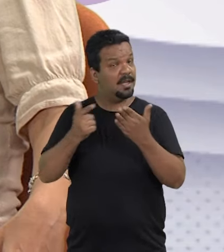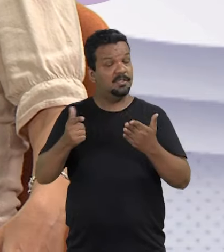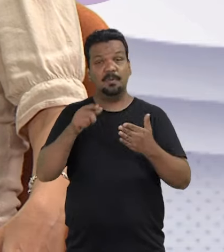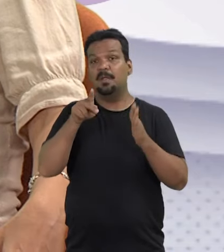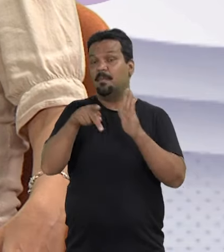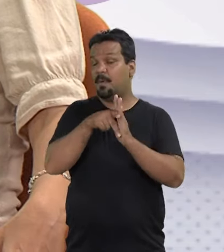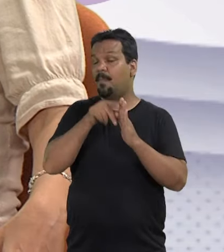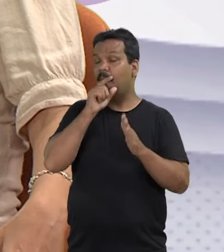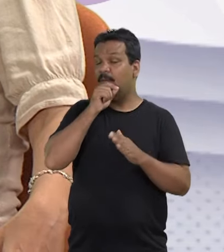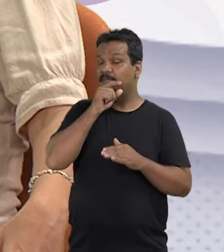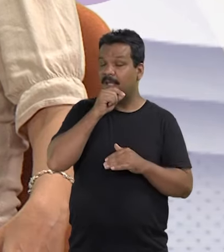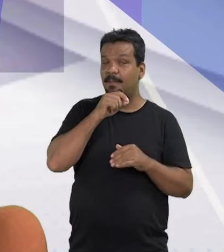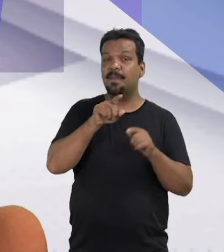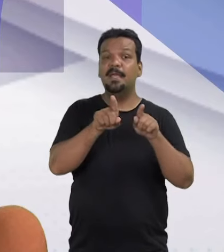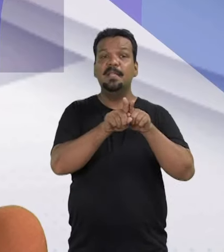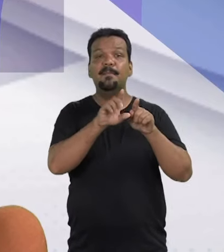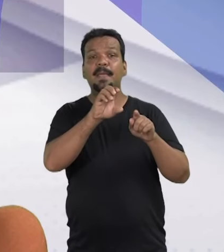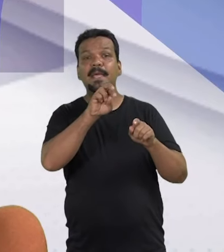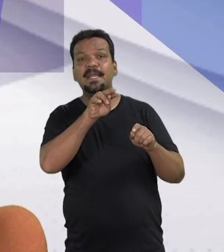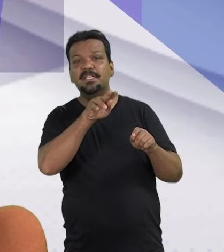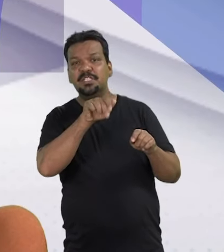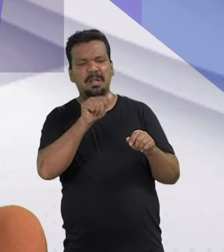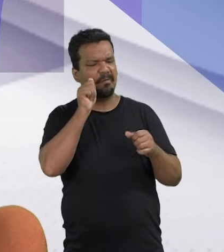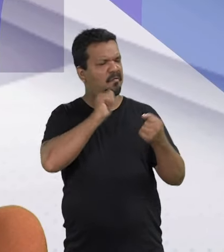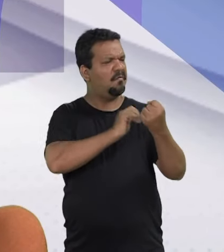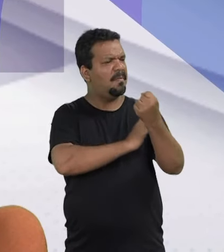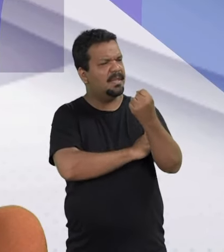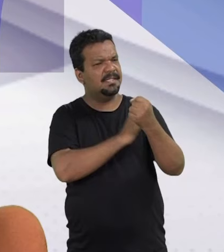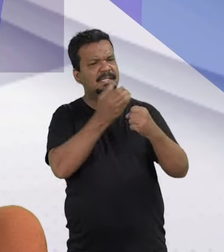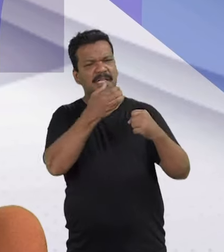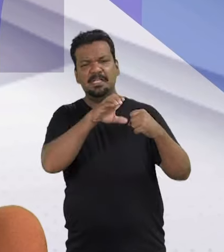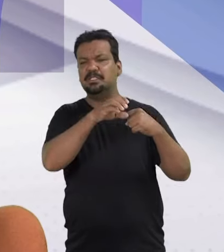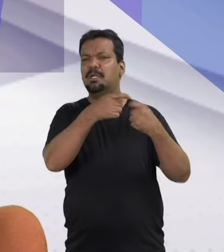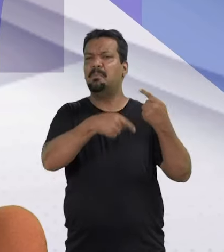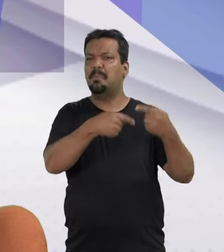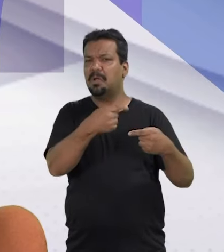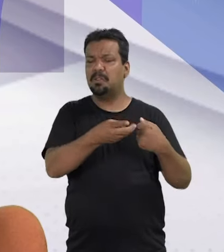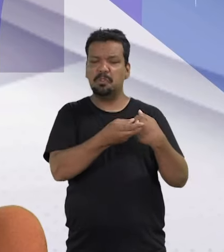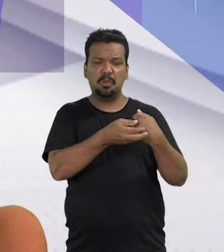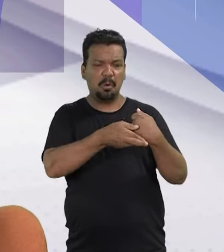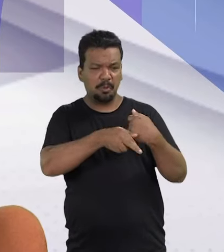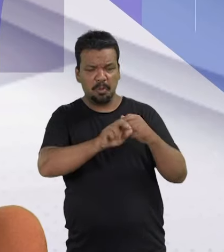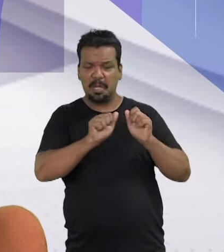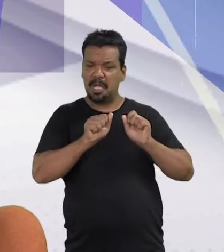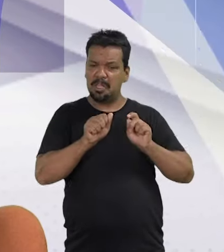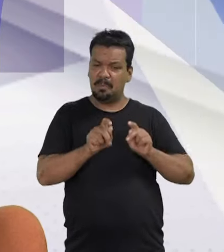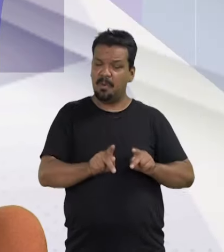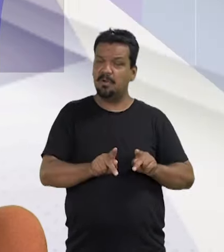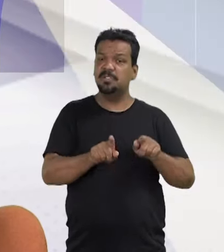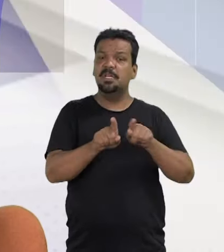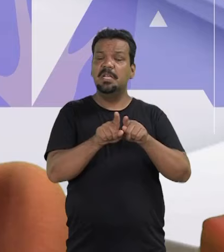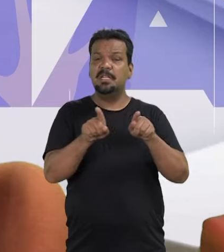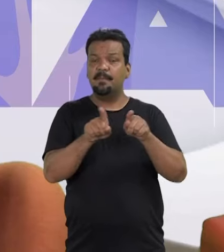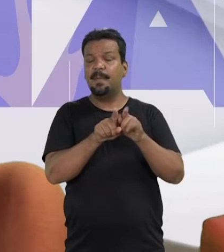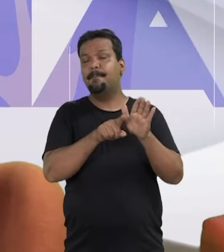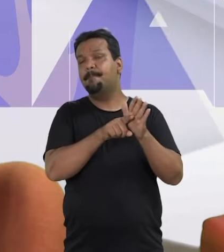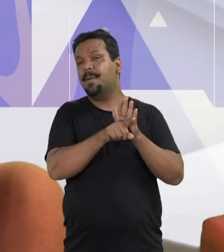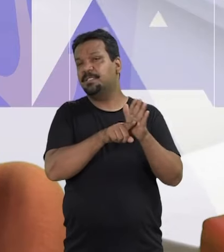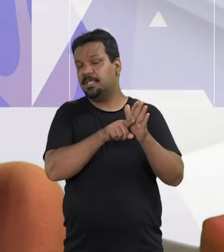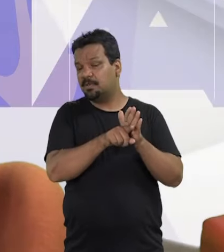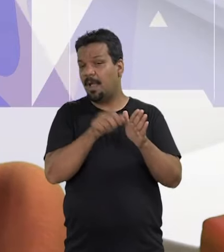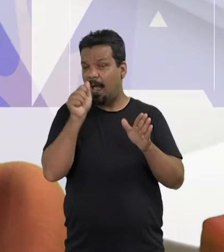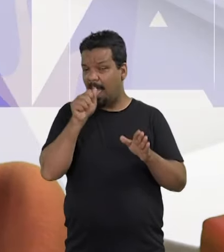jornalismo da UNICAP. E Cristina Buarque, feminista, cientista política, doutora em antropologia e